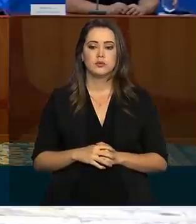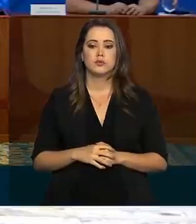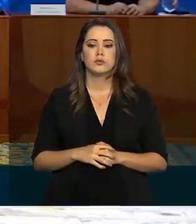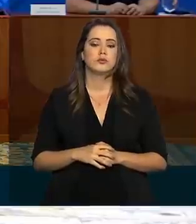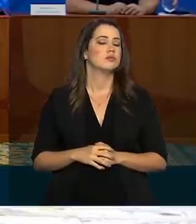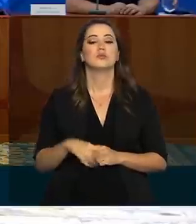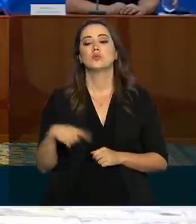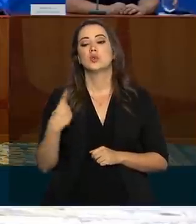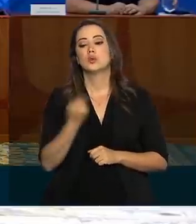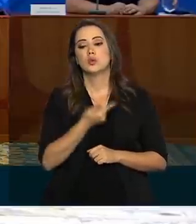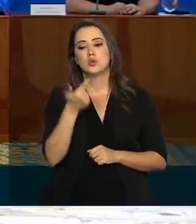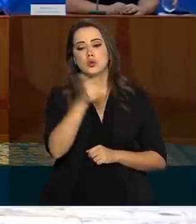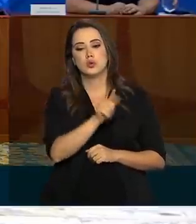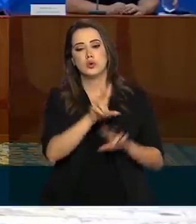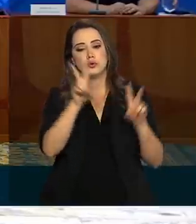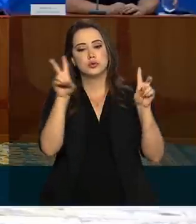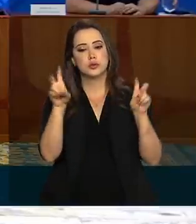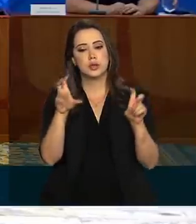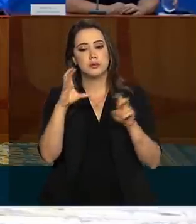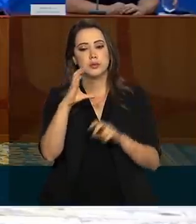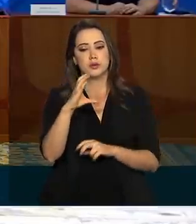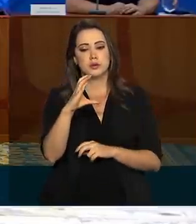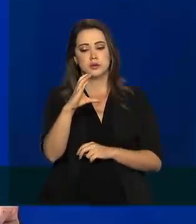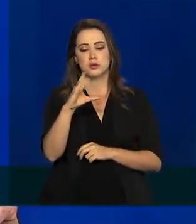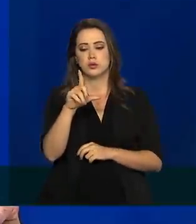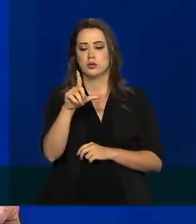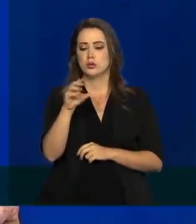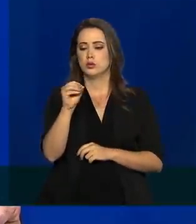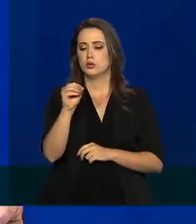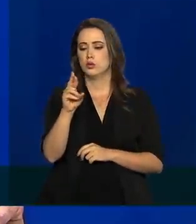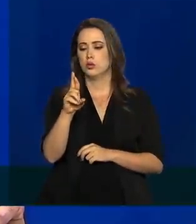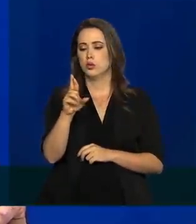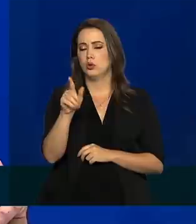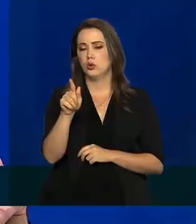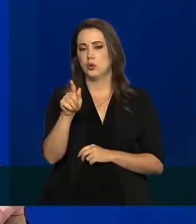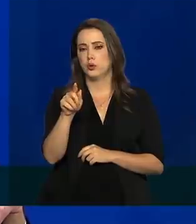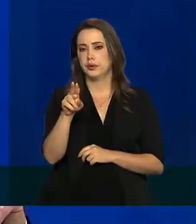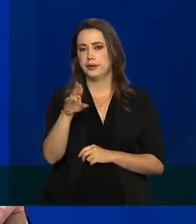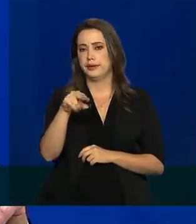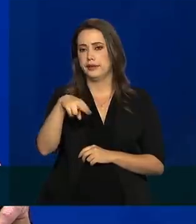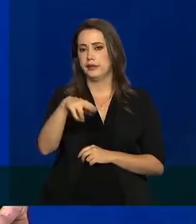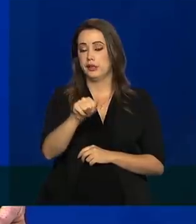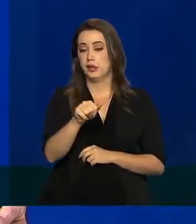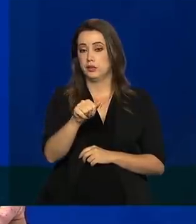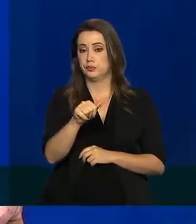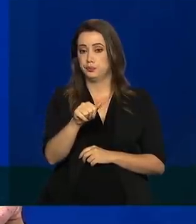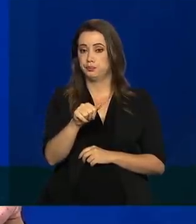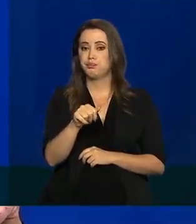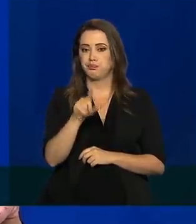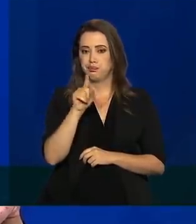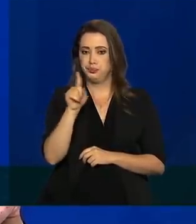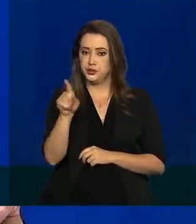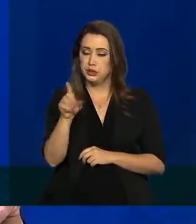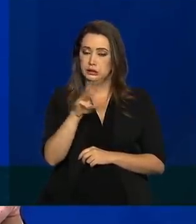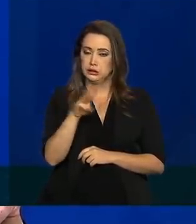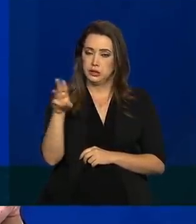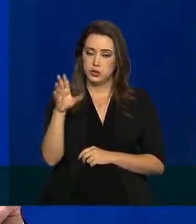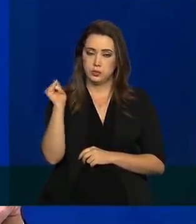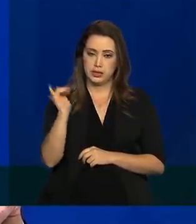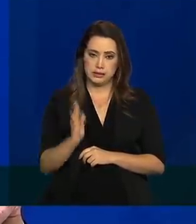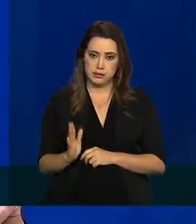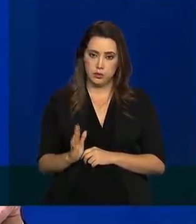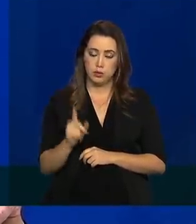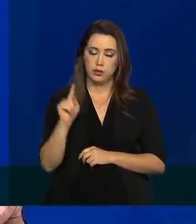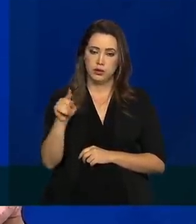Nós retornamos ao tema da cloroquina, pergunta o Jonas Valente da Agência Brasil. Dos estudos favoráveis,